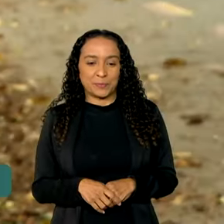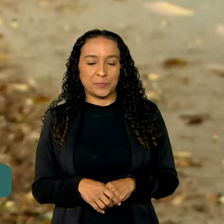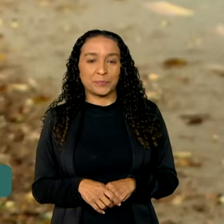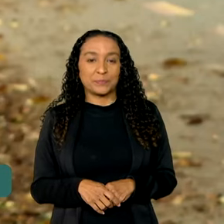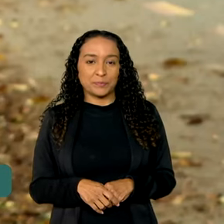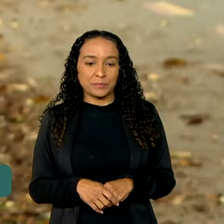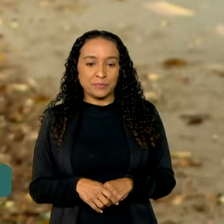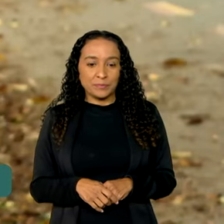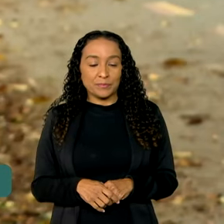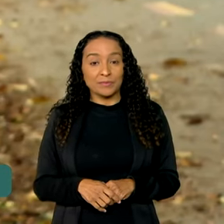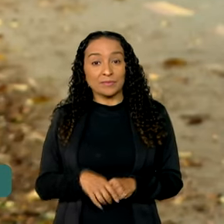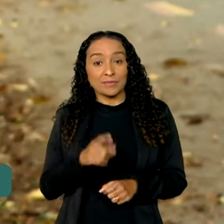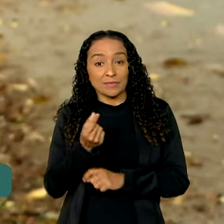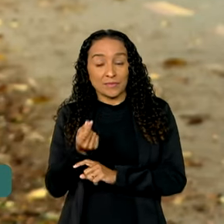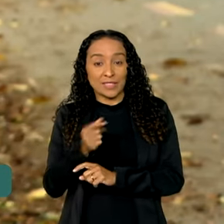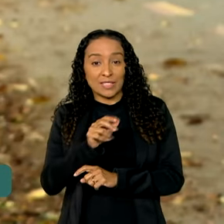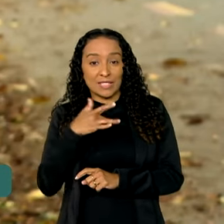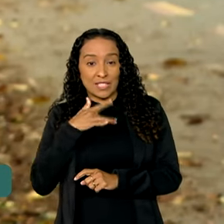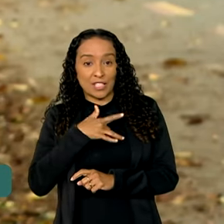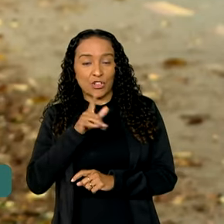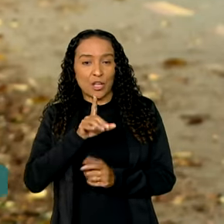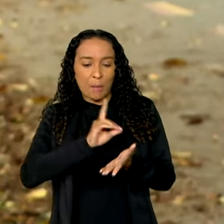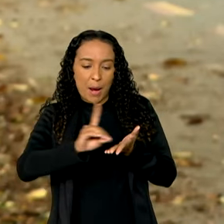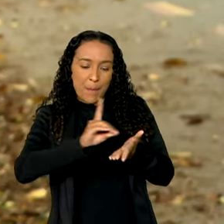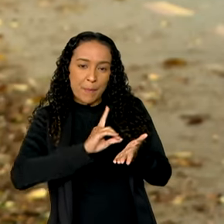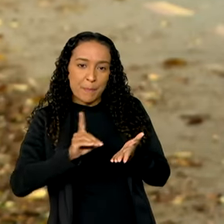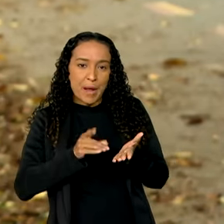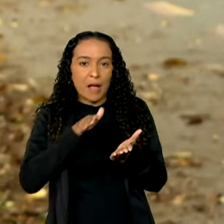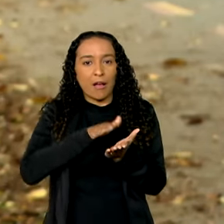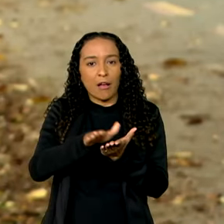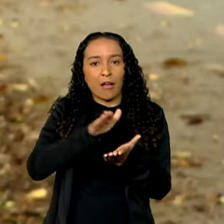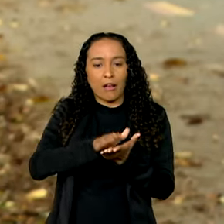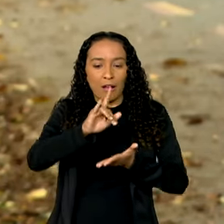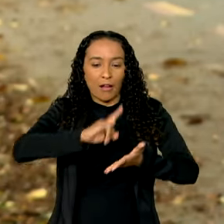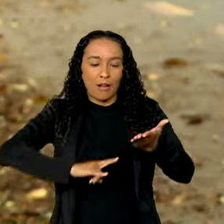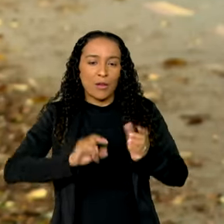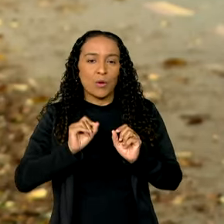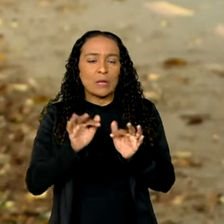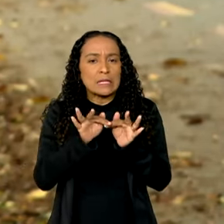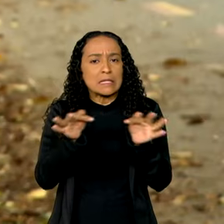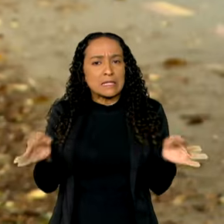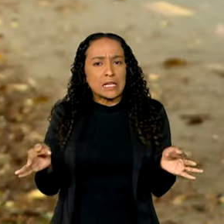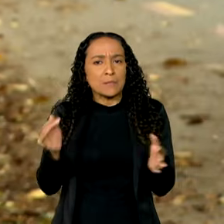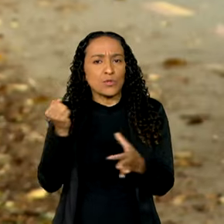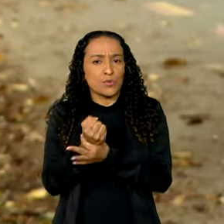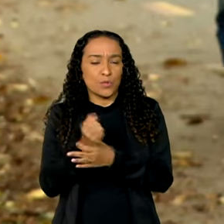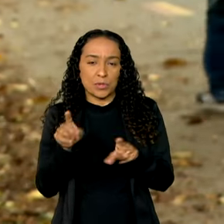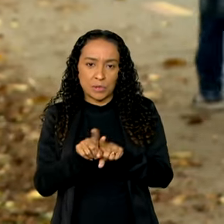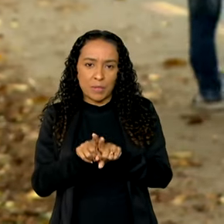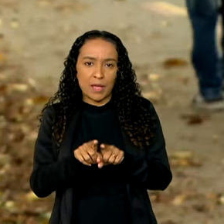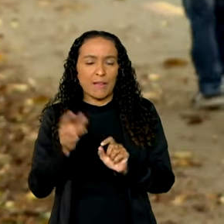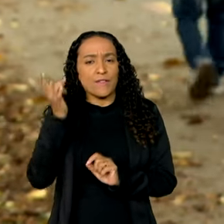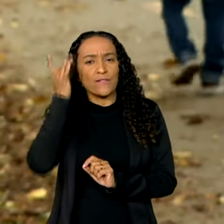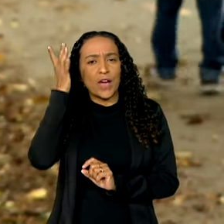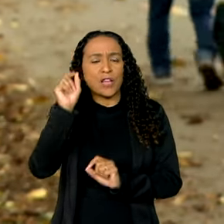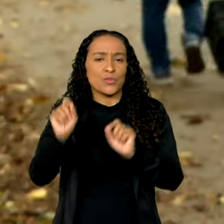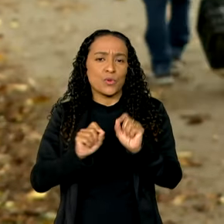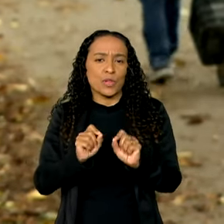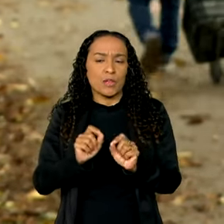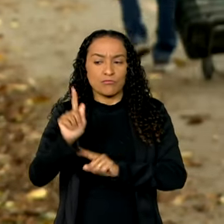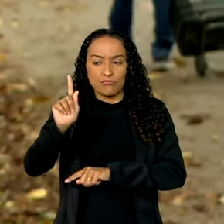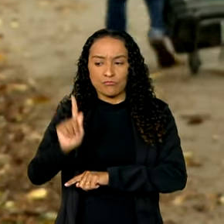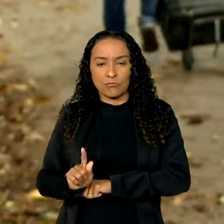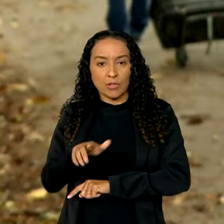O Receita Saúde foi criado para digitalizar a emissão de recibos de forma simples e segura, facilitando tanto a